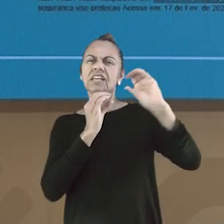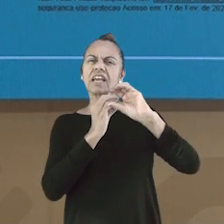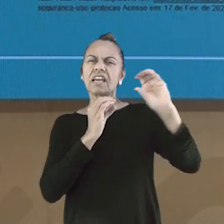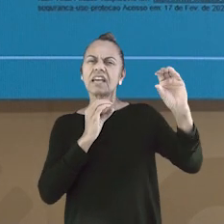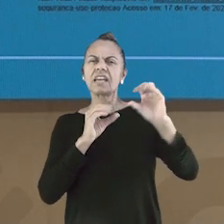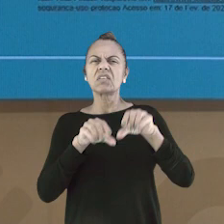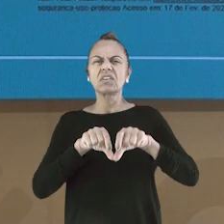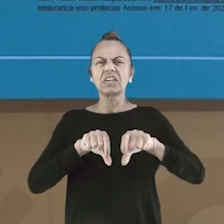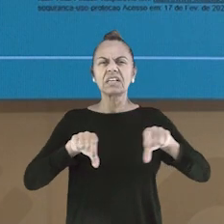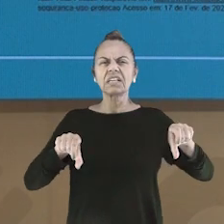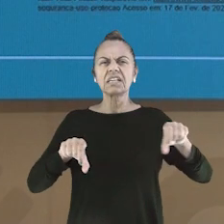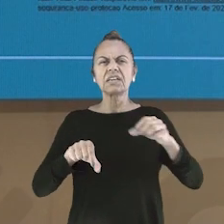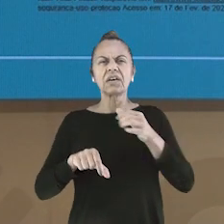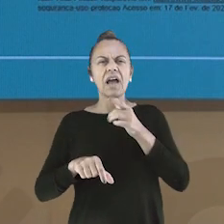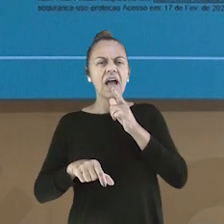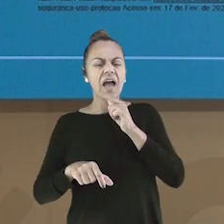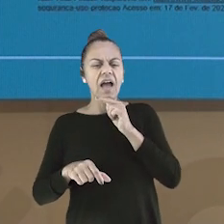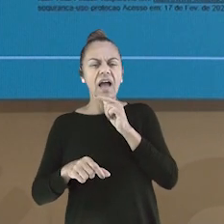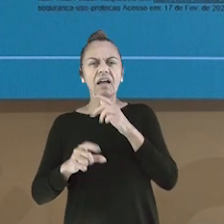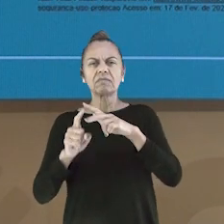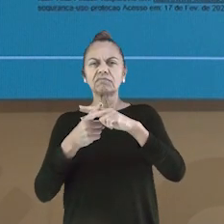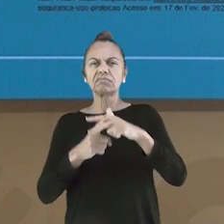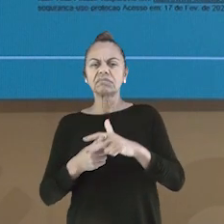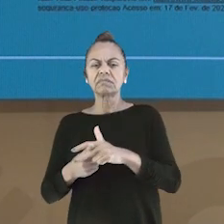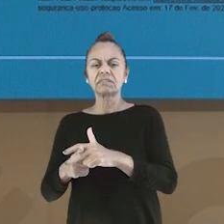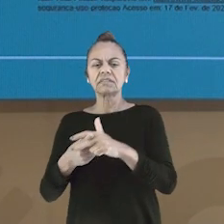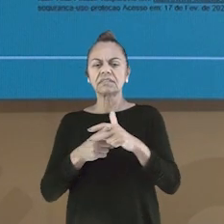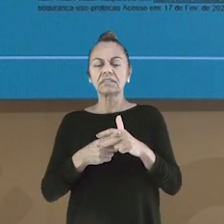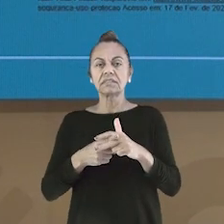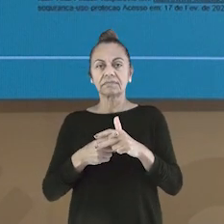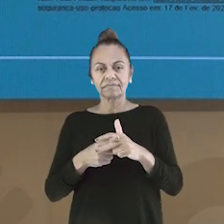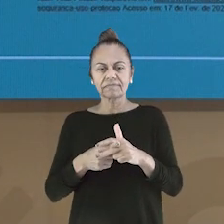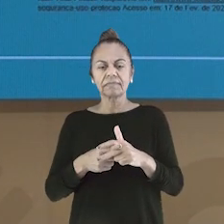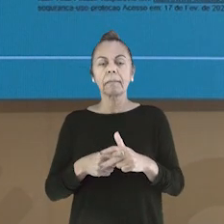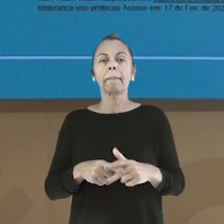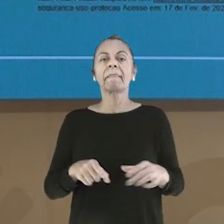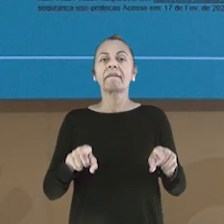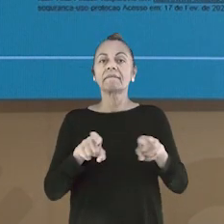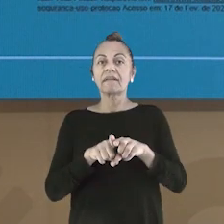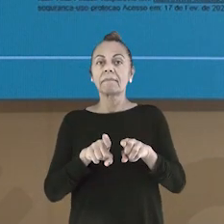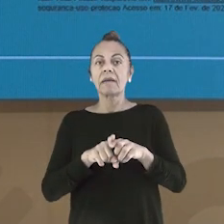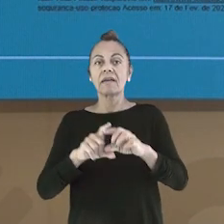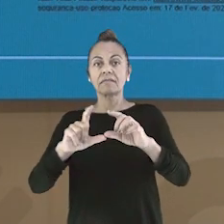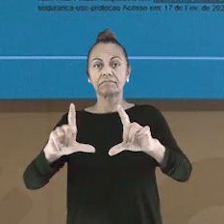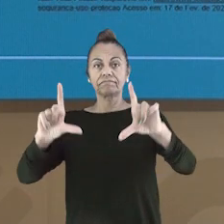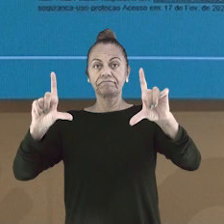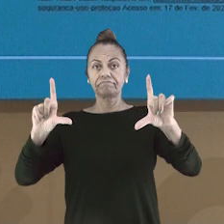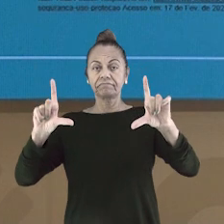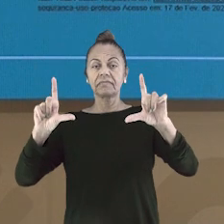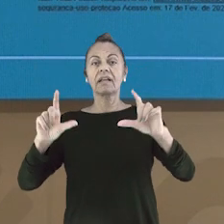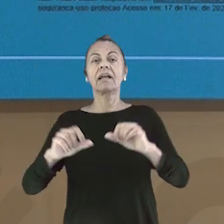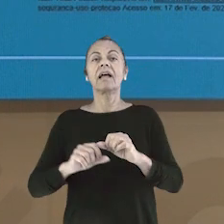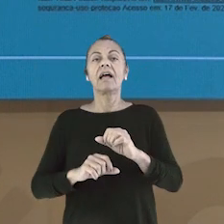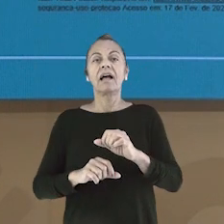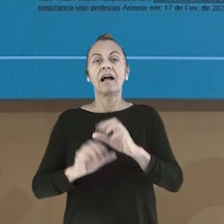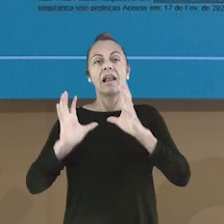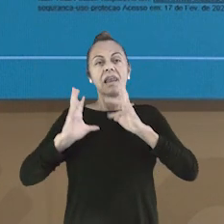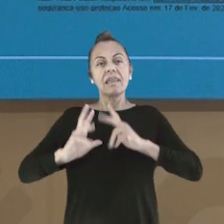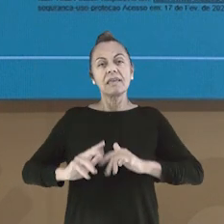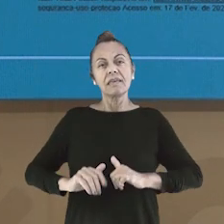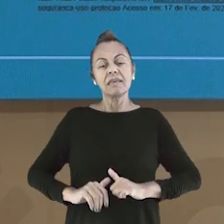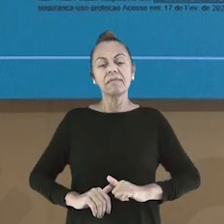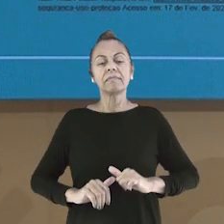na área da construção civil, como o pedreiro, o engenheiro, o encanador. Já essa aqui, engenheiro,